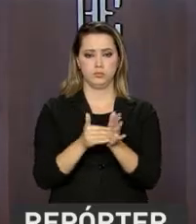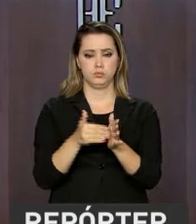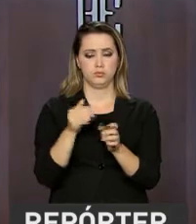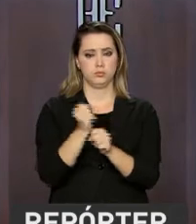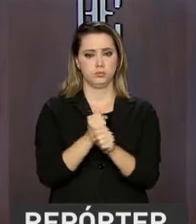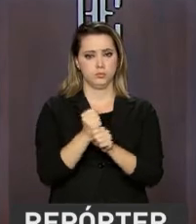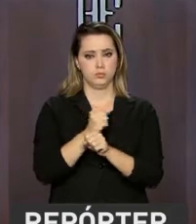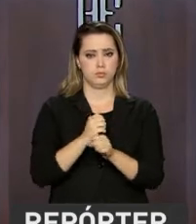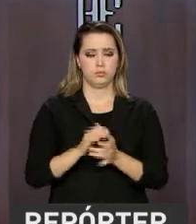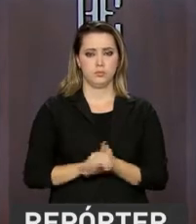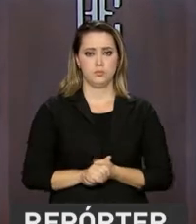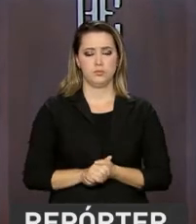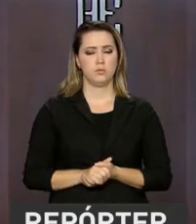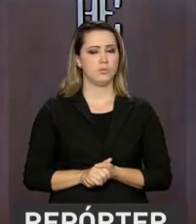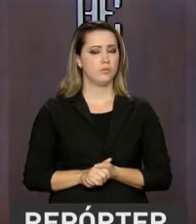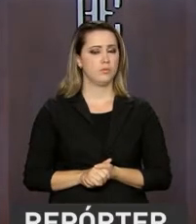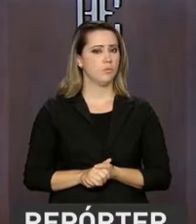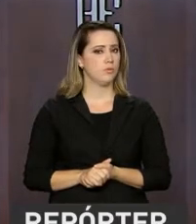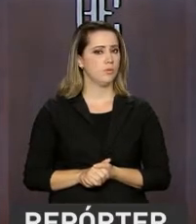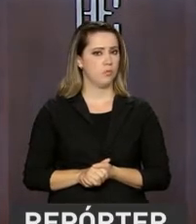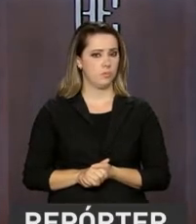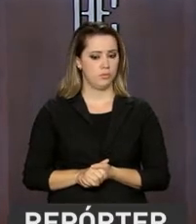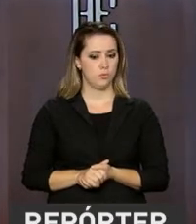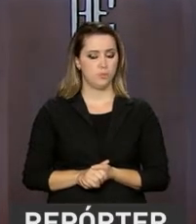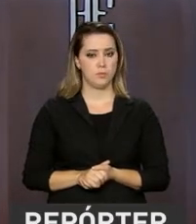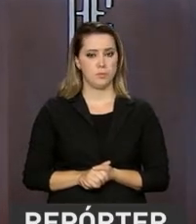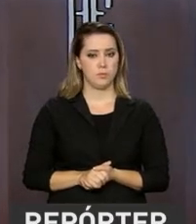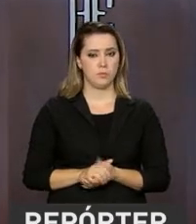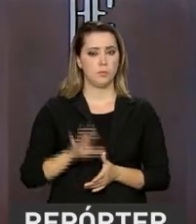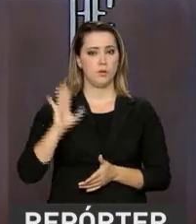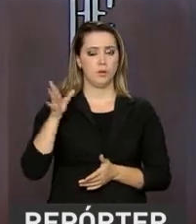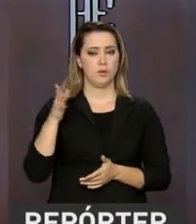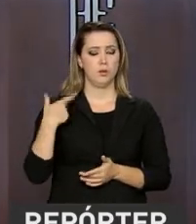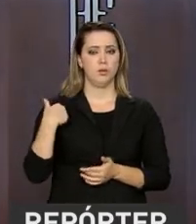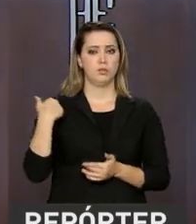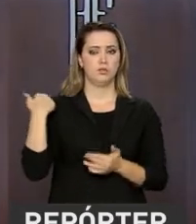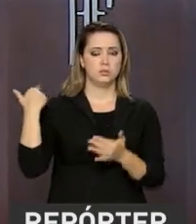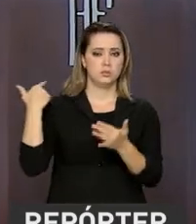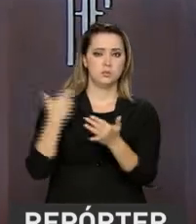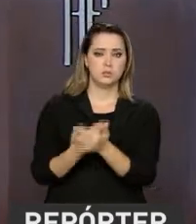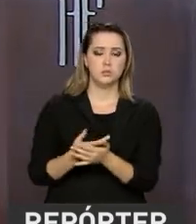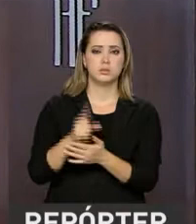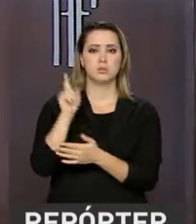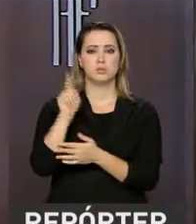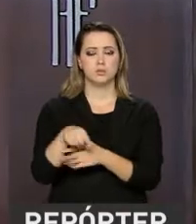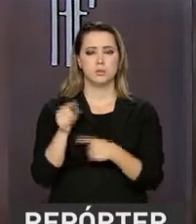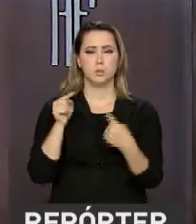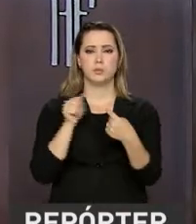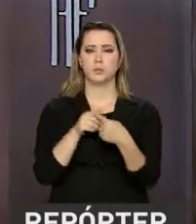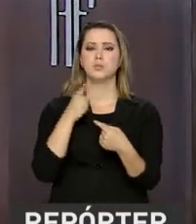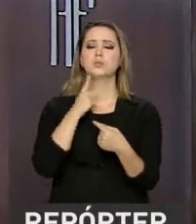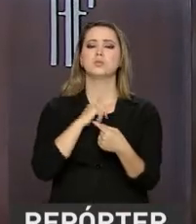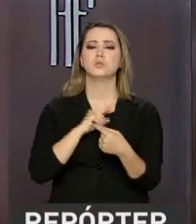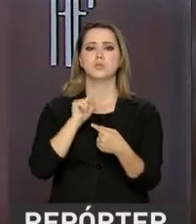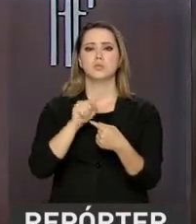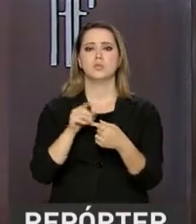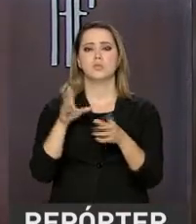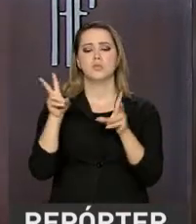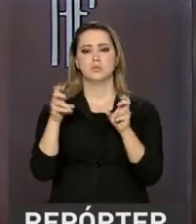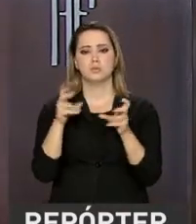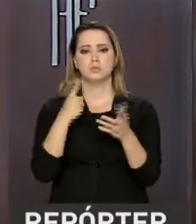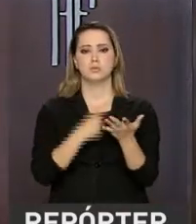tempo vem sendo objeto de desejo, de tratativas, mas que agora,